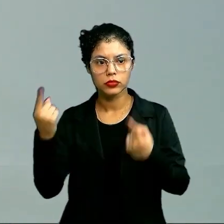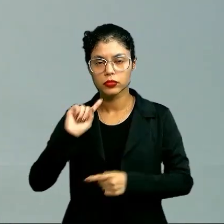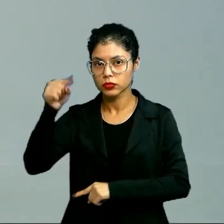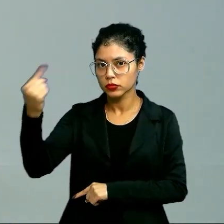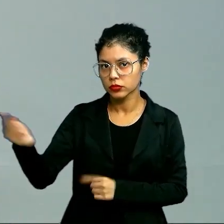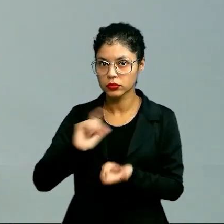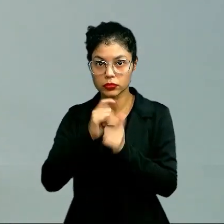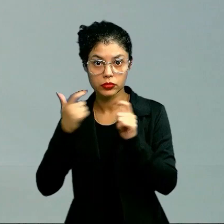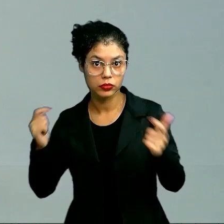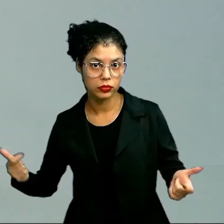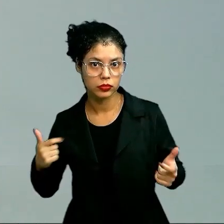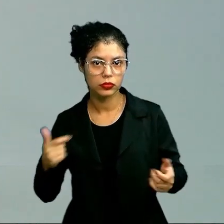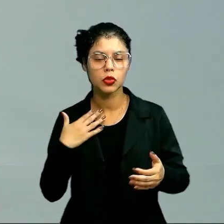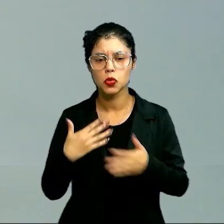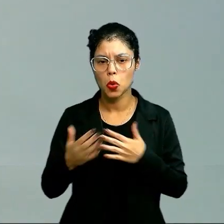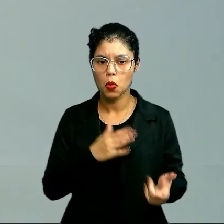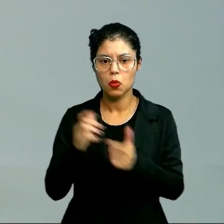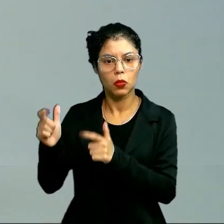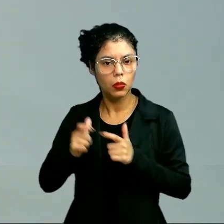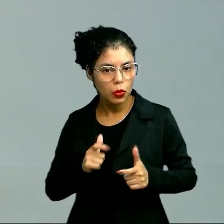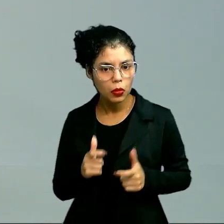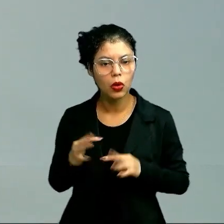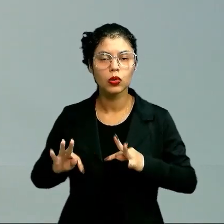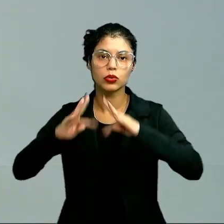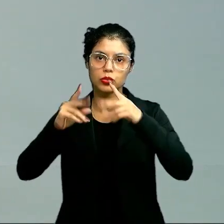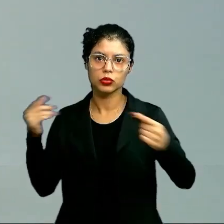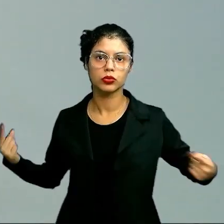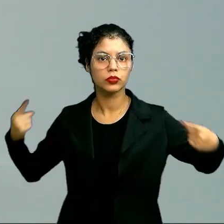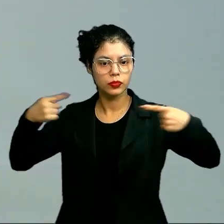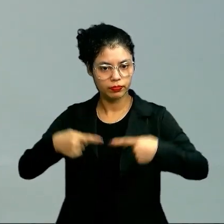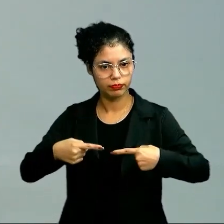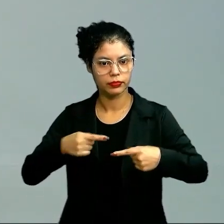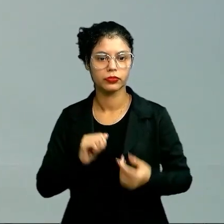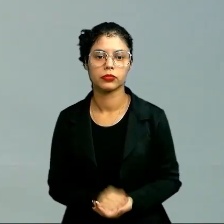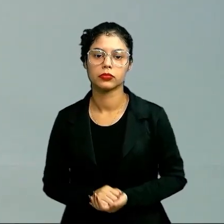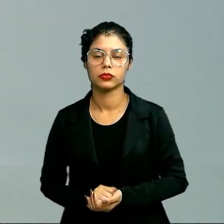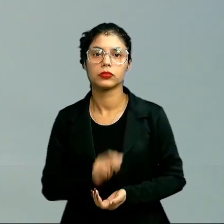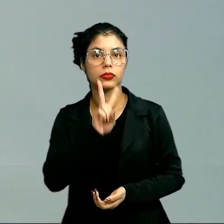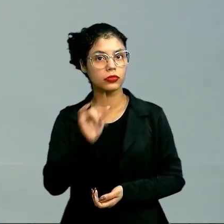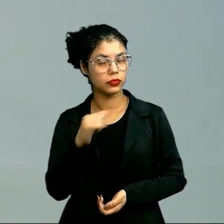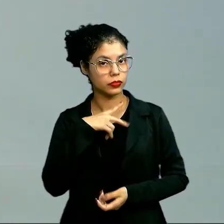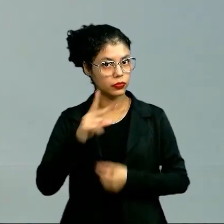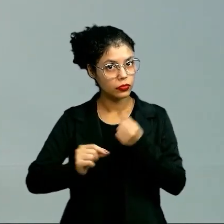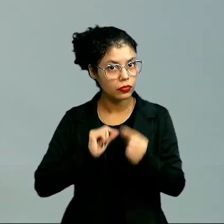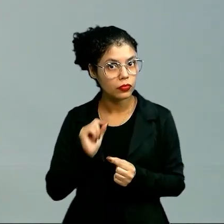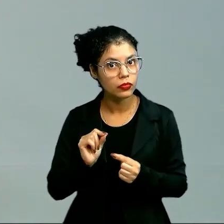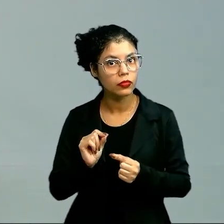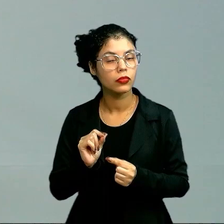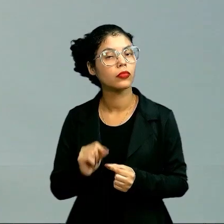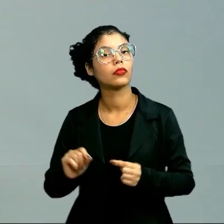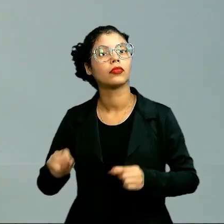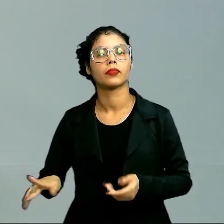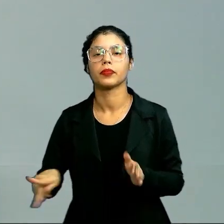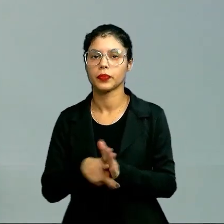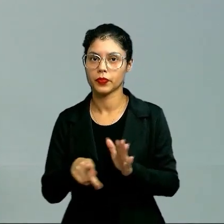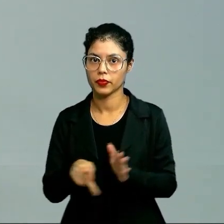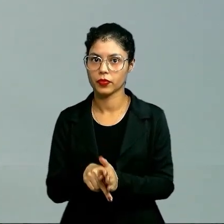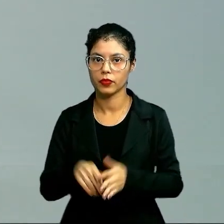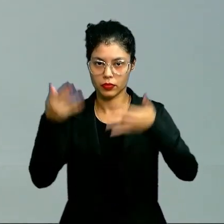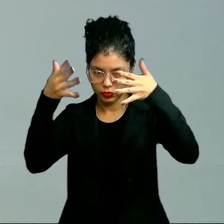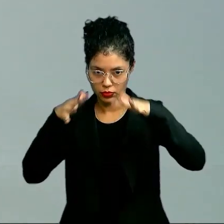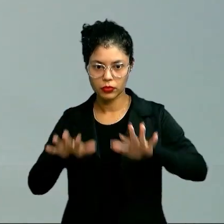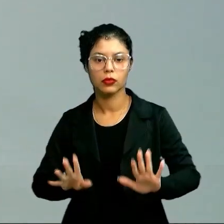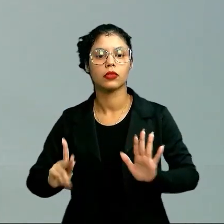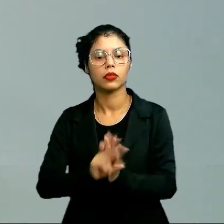aquela iminência de qualquer hora todos estarem se enfrentando. Então, ele vai dizer que esse estado de natureza precisa